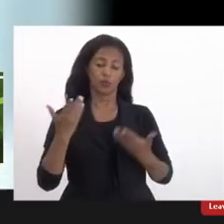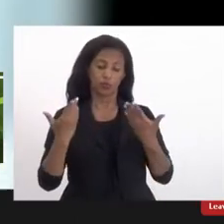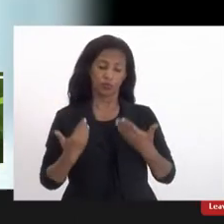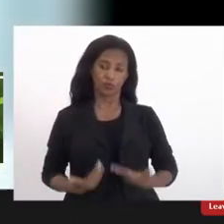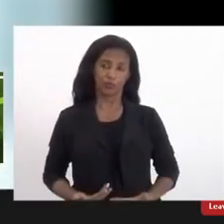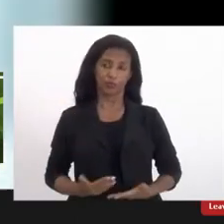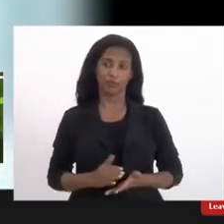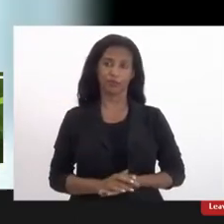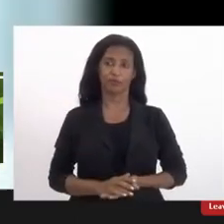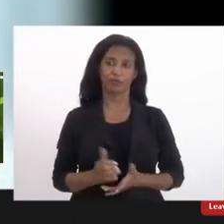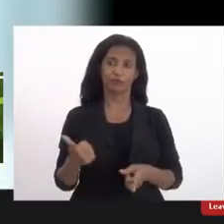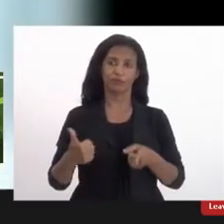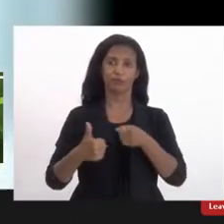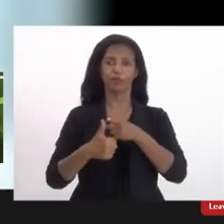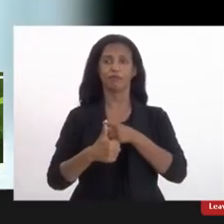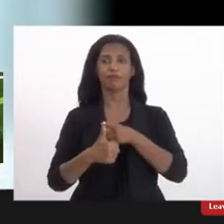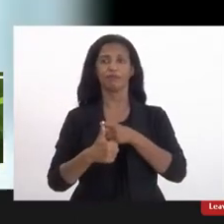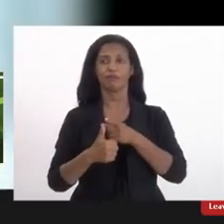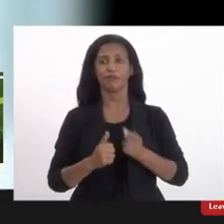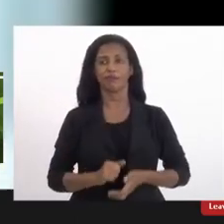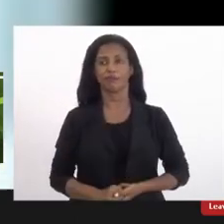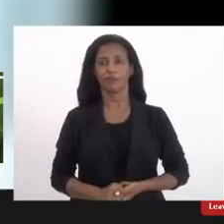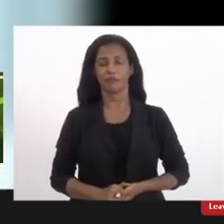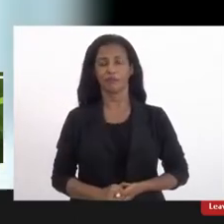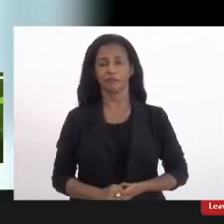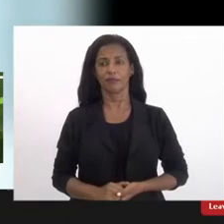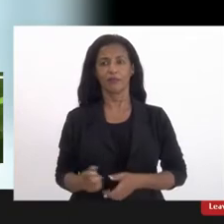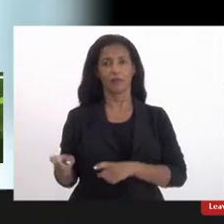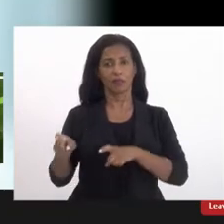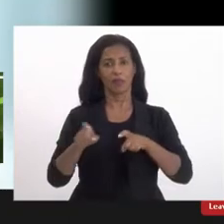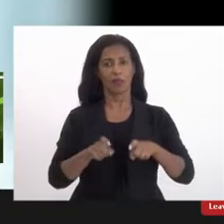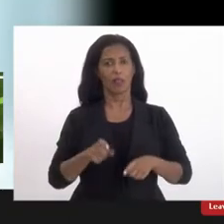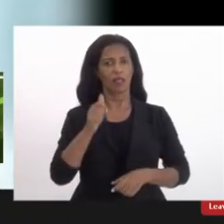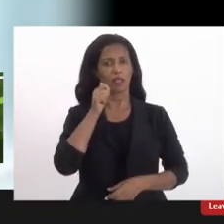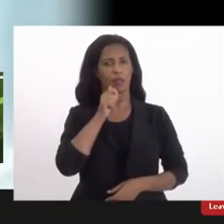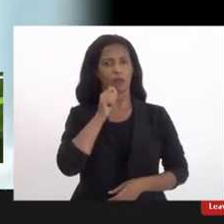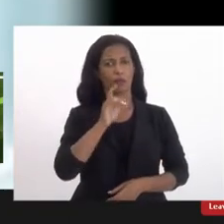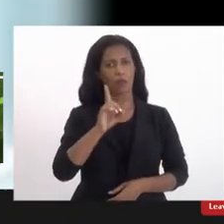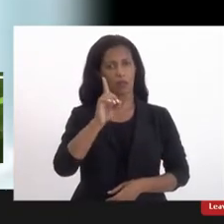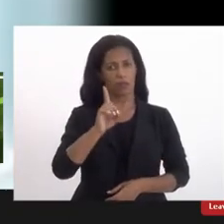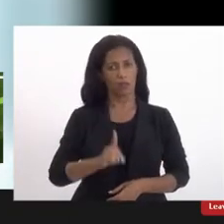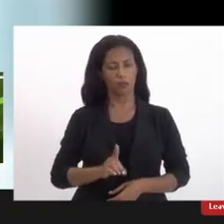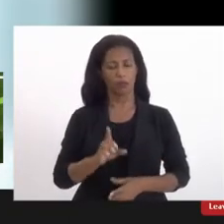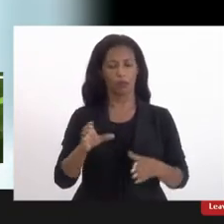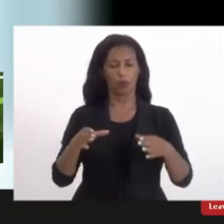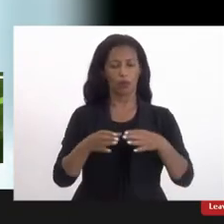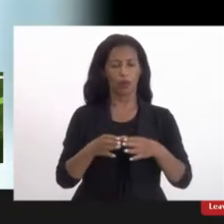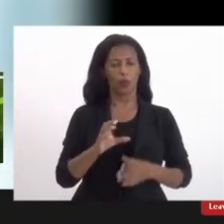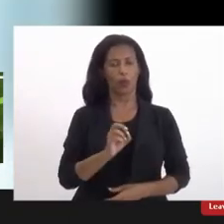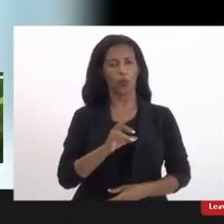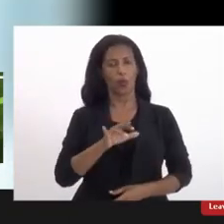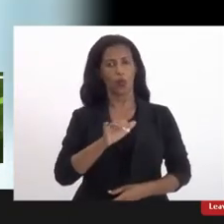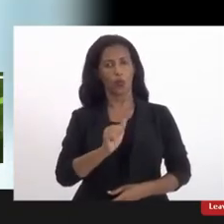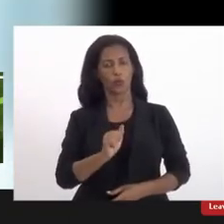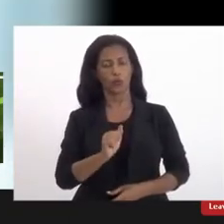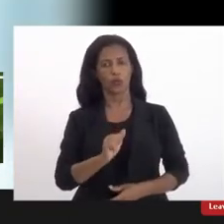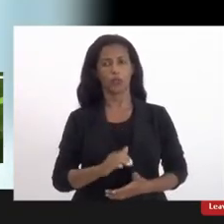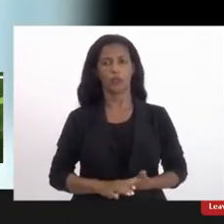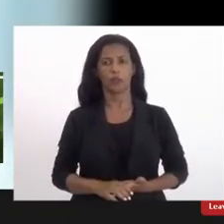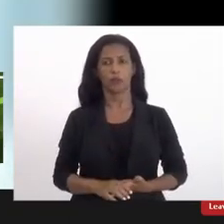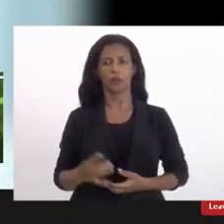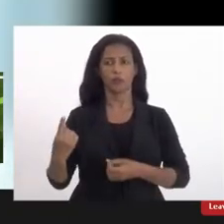a primeira a ocupar a cadeira da mulher com deficiência no conselho municipal